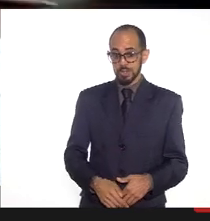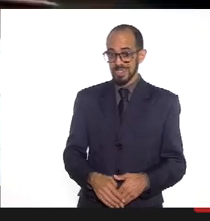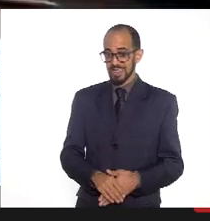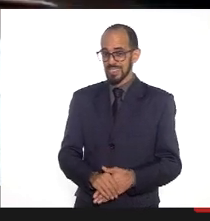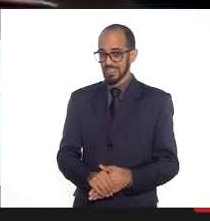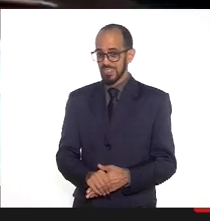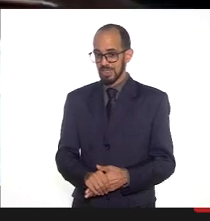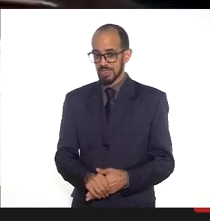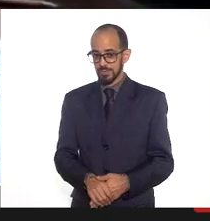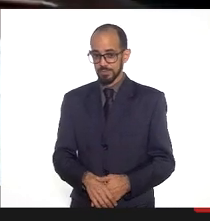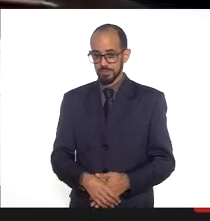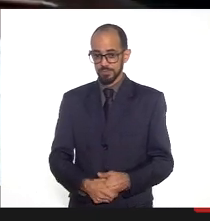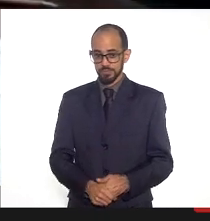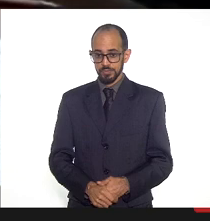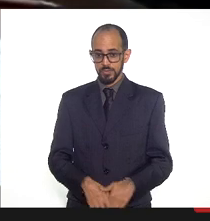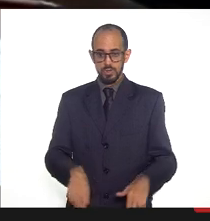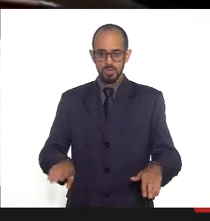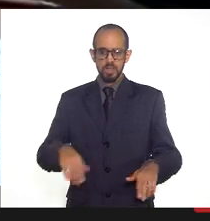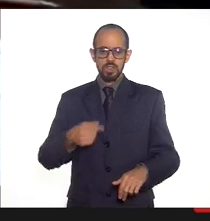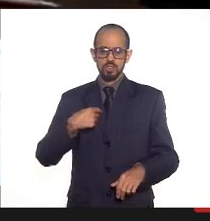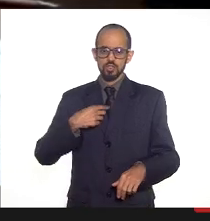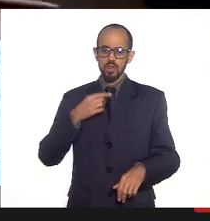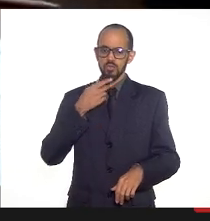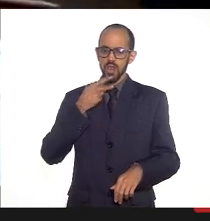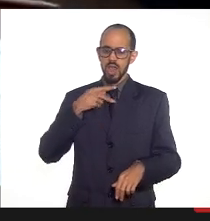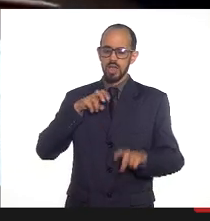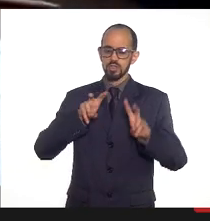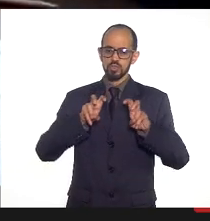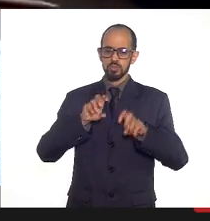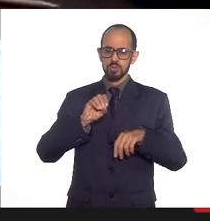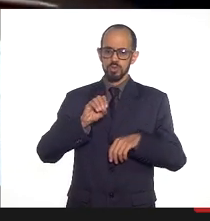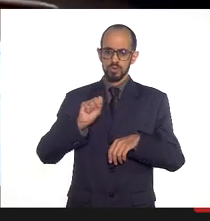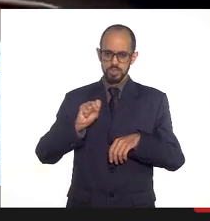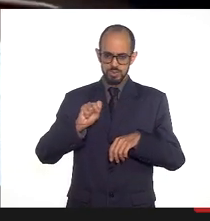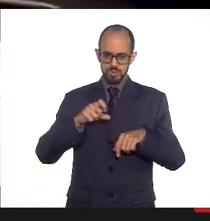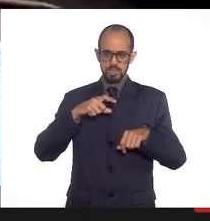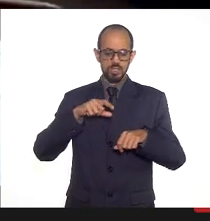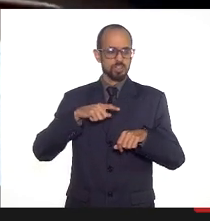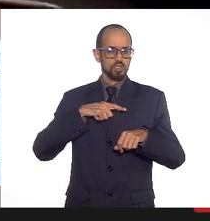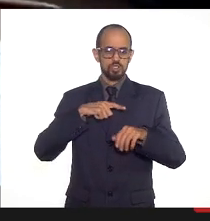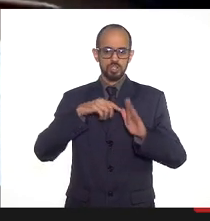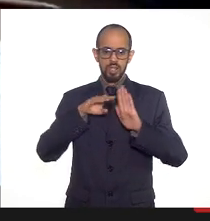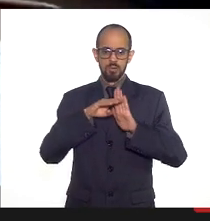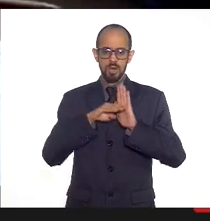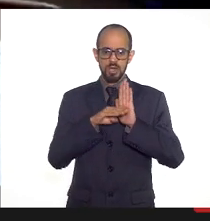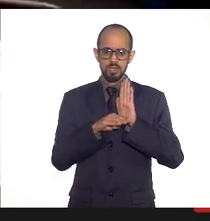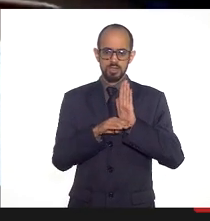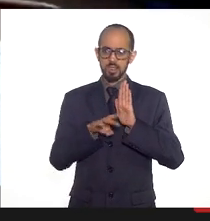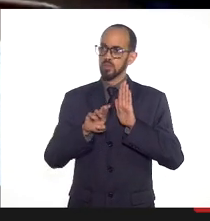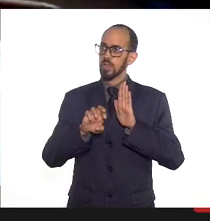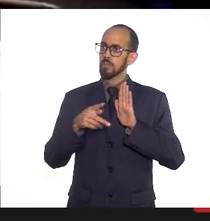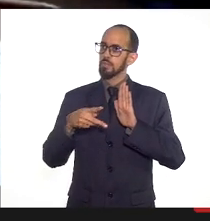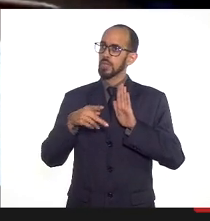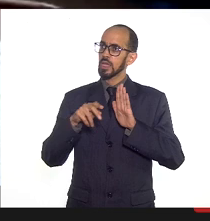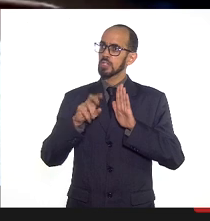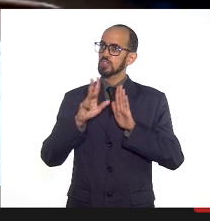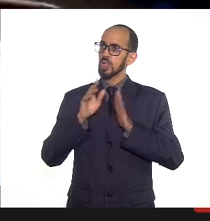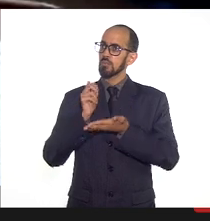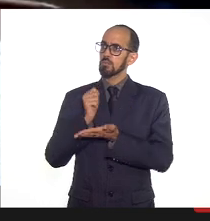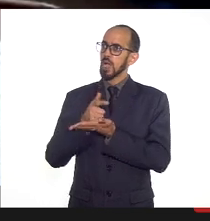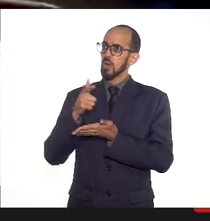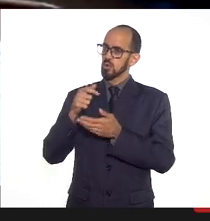Só vou falar aqui rapidinho, ou a deputada da OS, a gente tem a lista do RP que foi pago. Se a senhora quiser, a pode